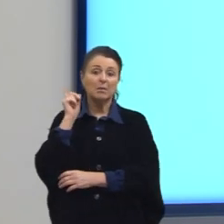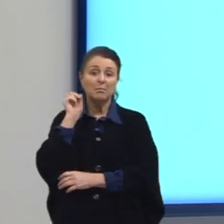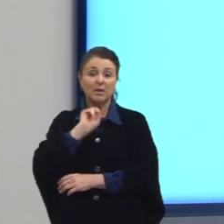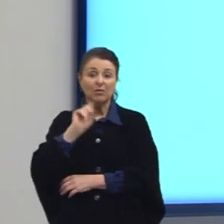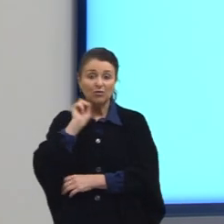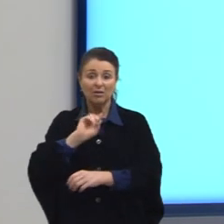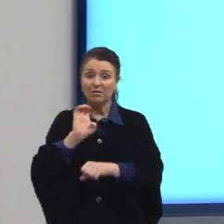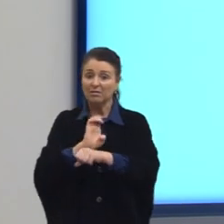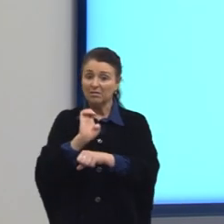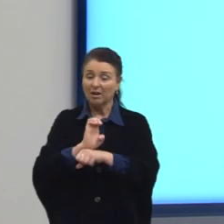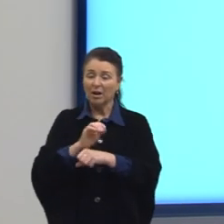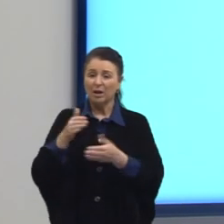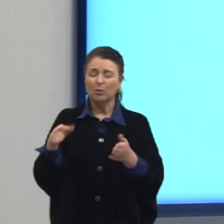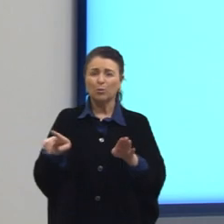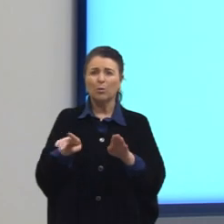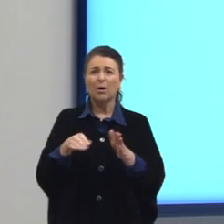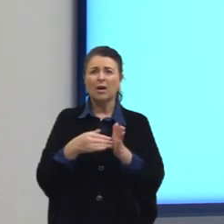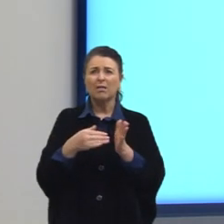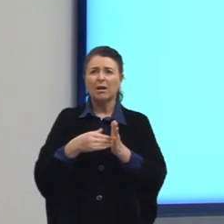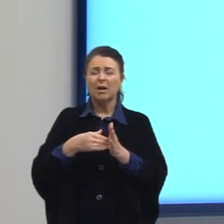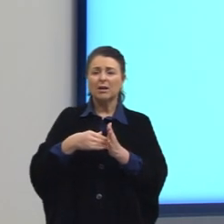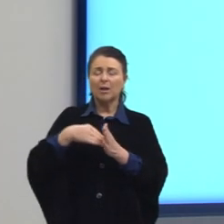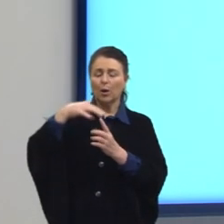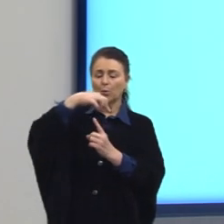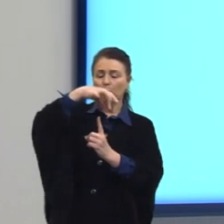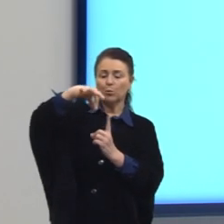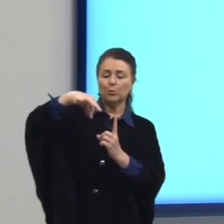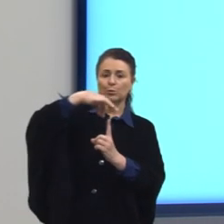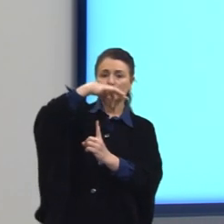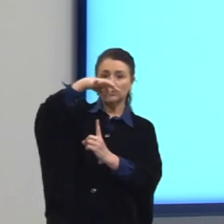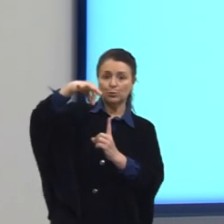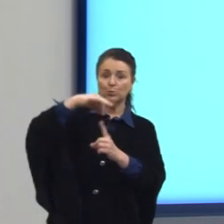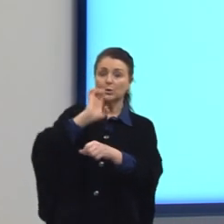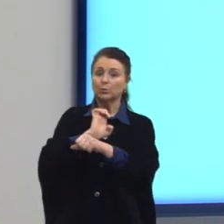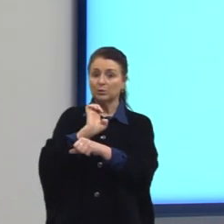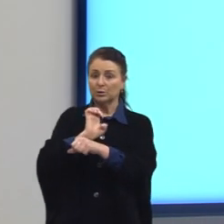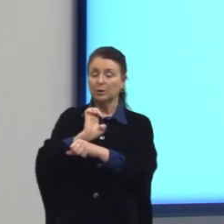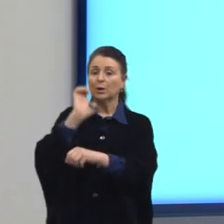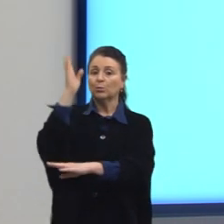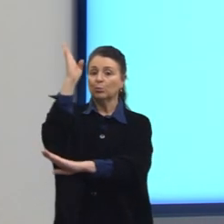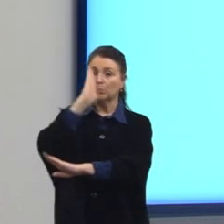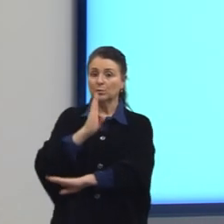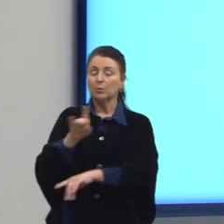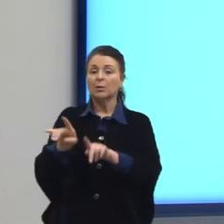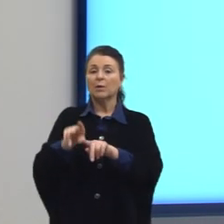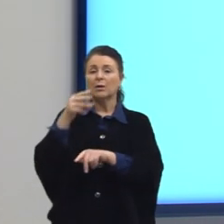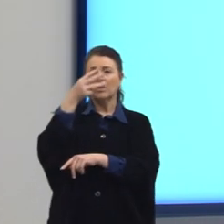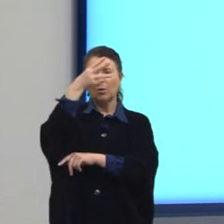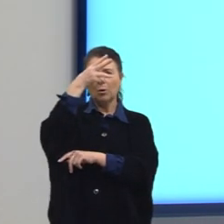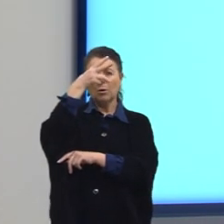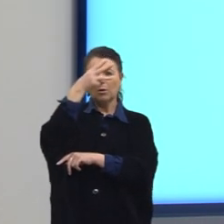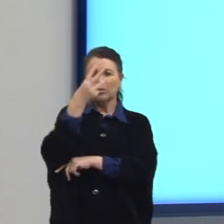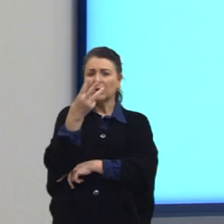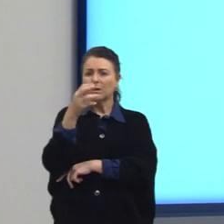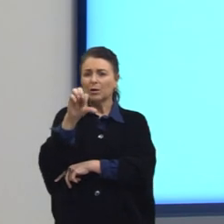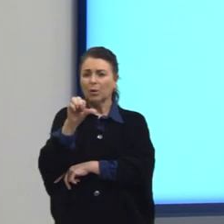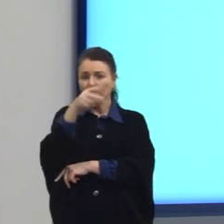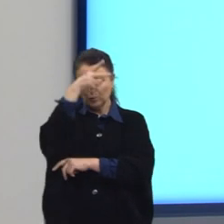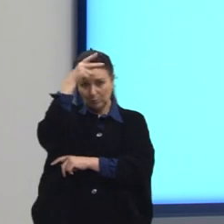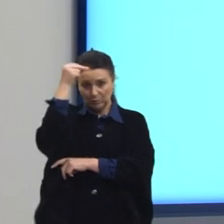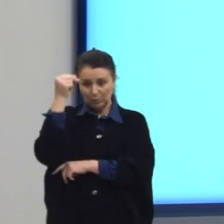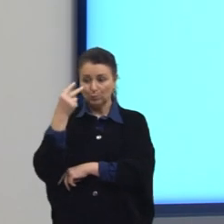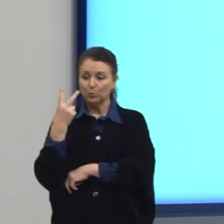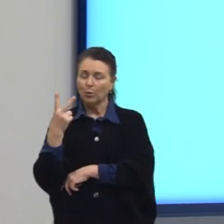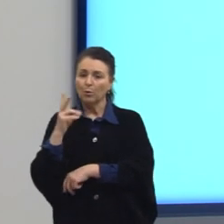até Espírito Santo, afetou dois estados. E 39 municípios, ó, dos dois estados envolvidos.